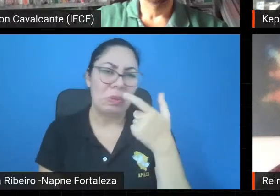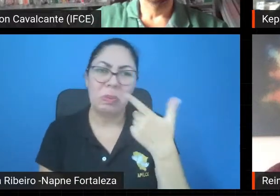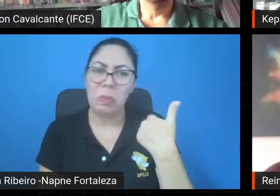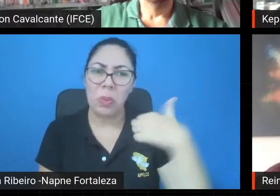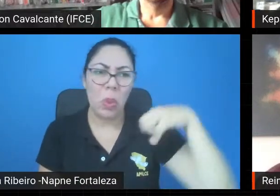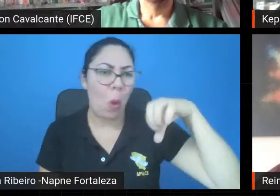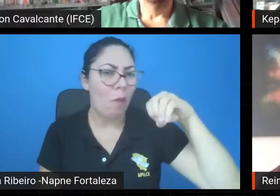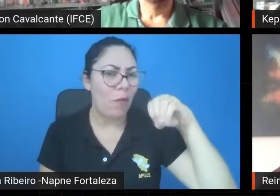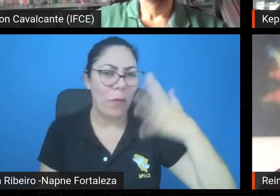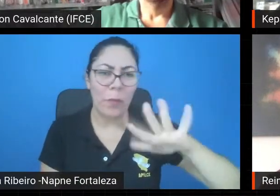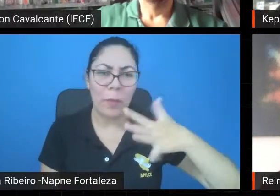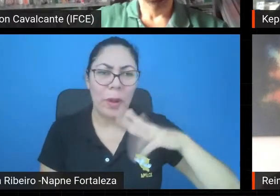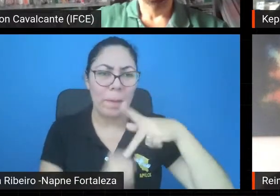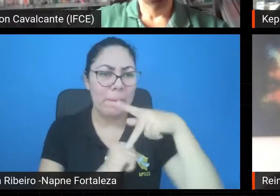engano.